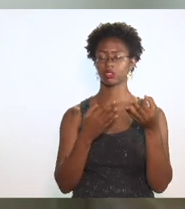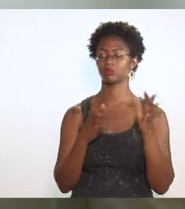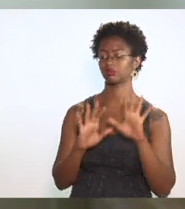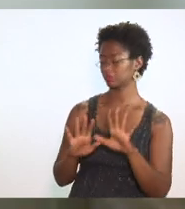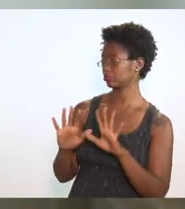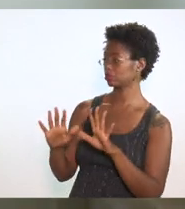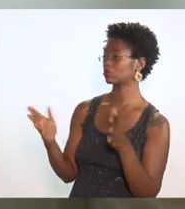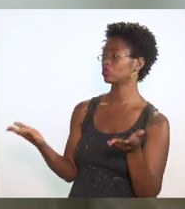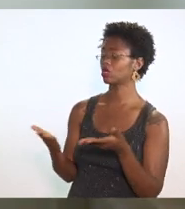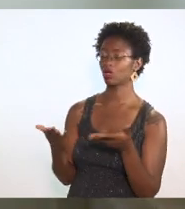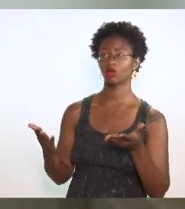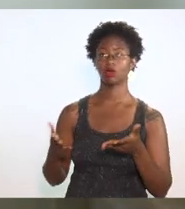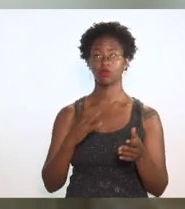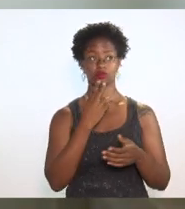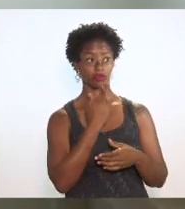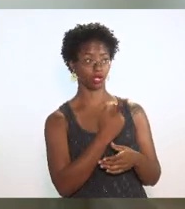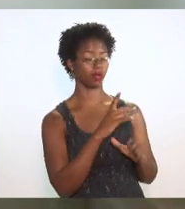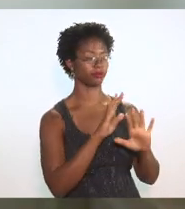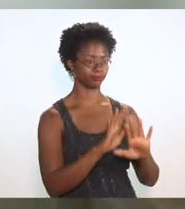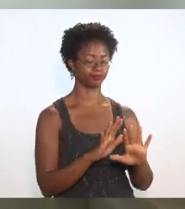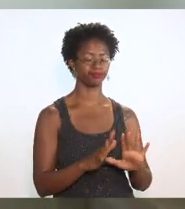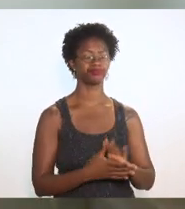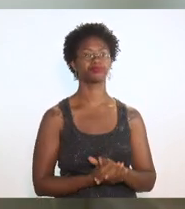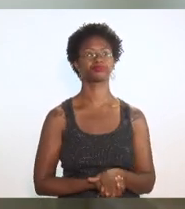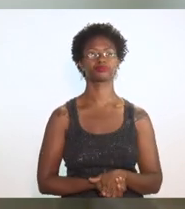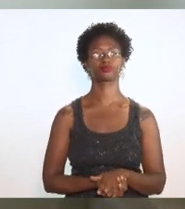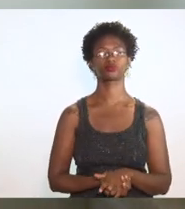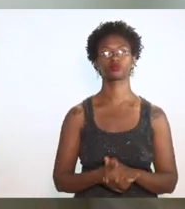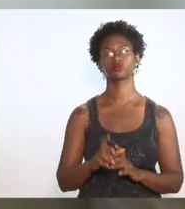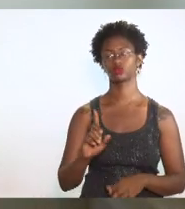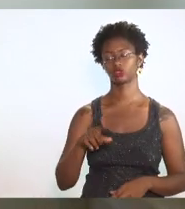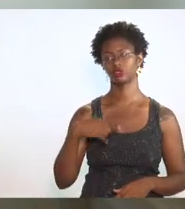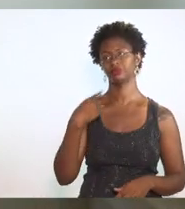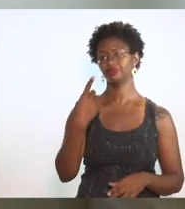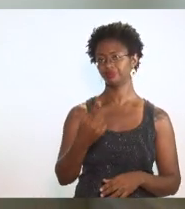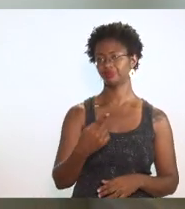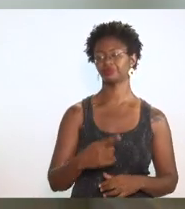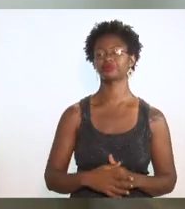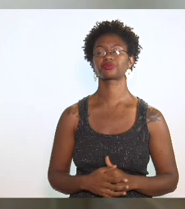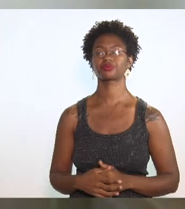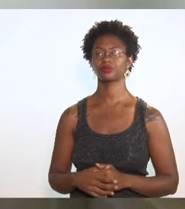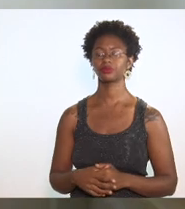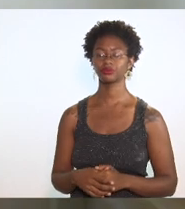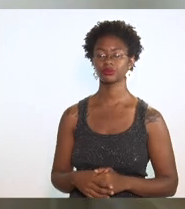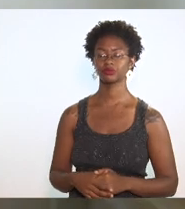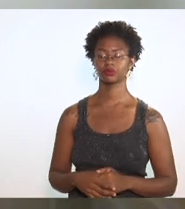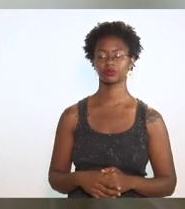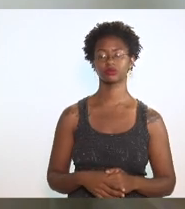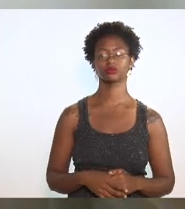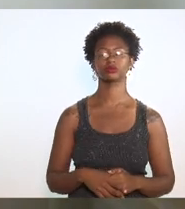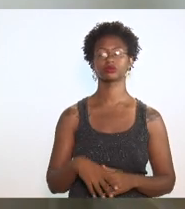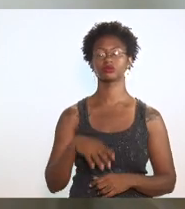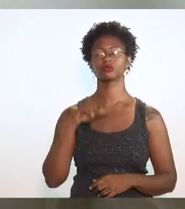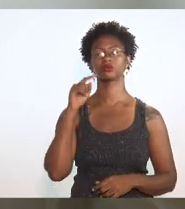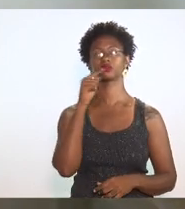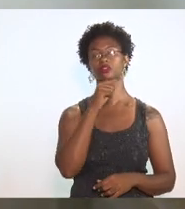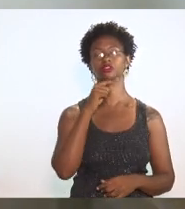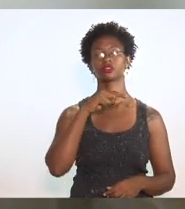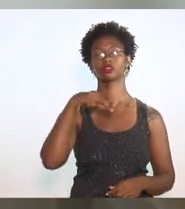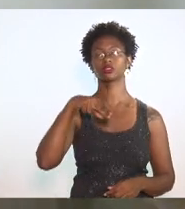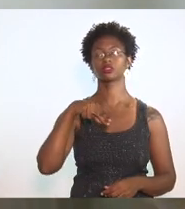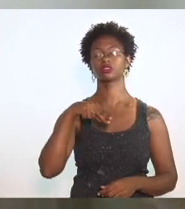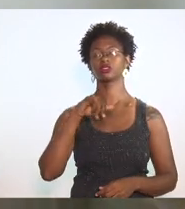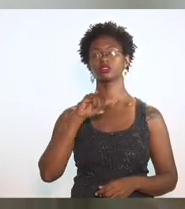Agora eu vou passar para o seguinte. O seguinte é o doutor Nível Maluf,